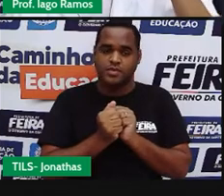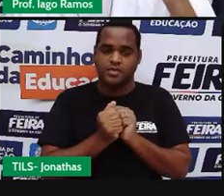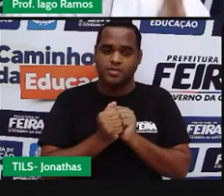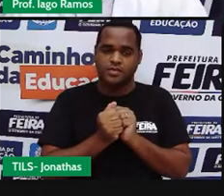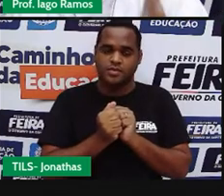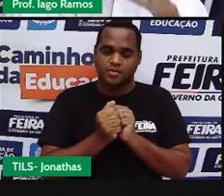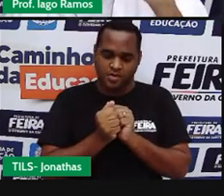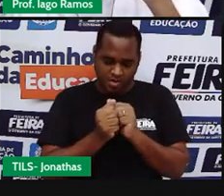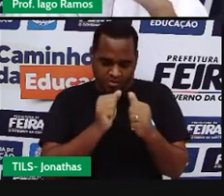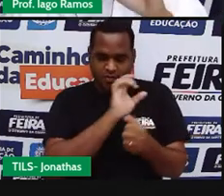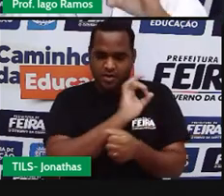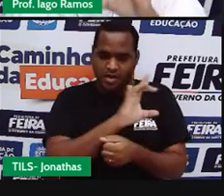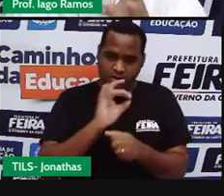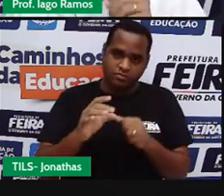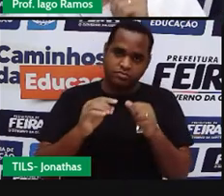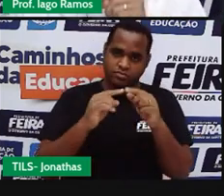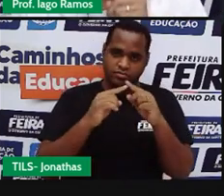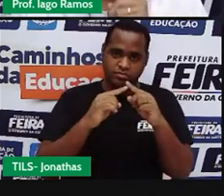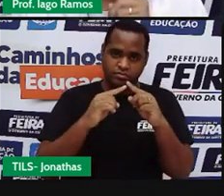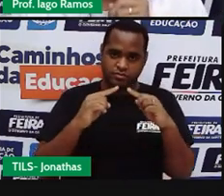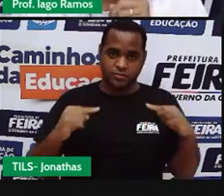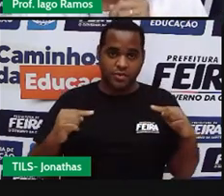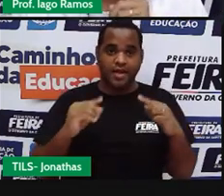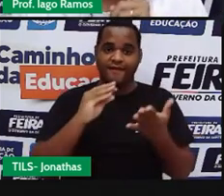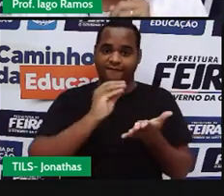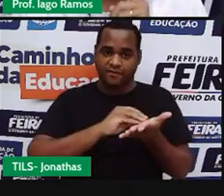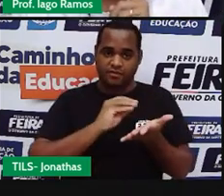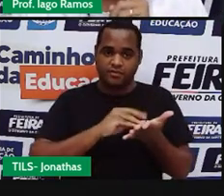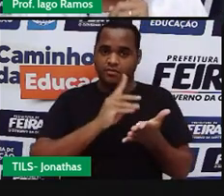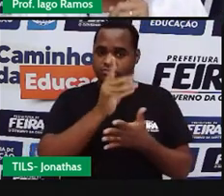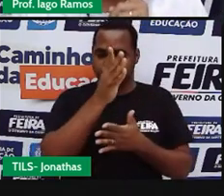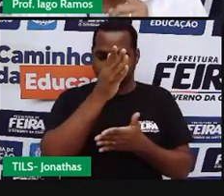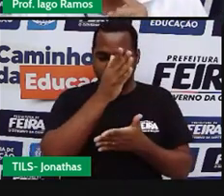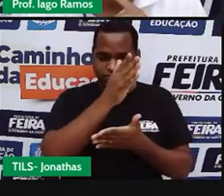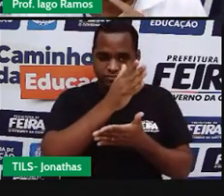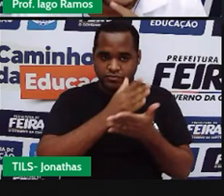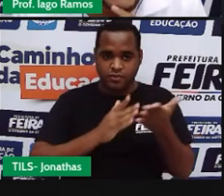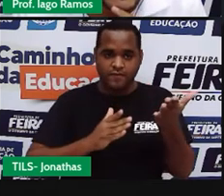cada fatia, as duas fatias que ficou dividida ali.